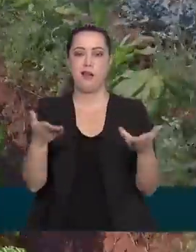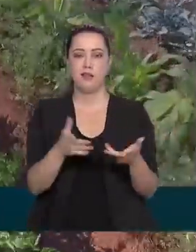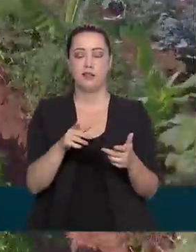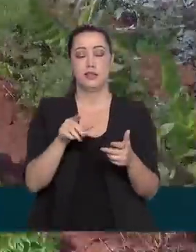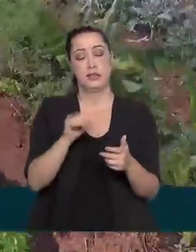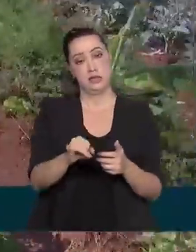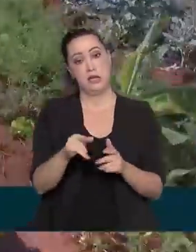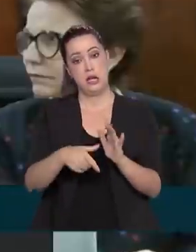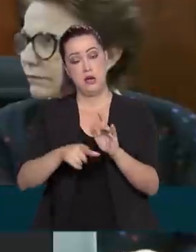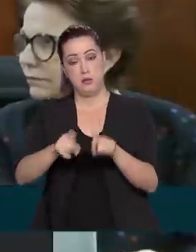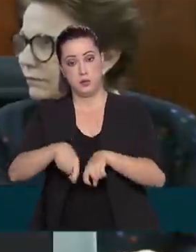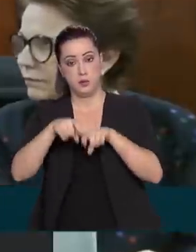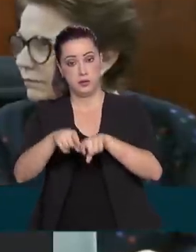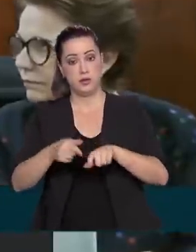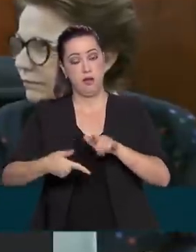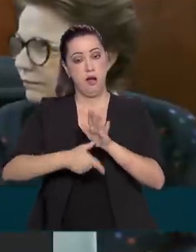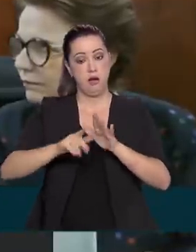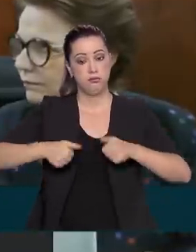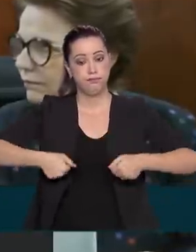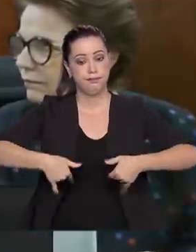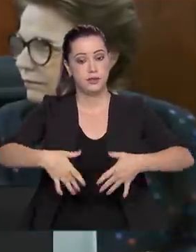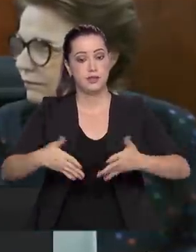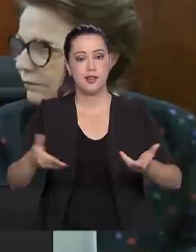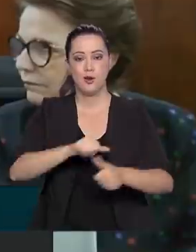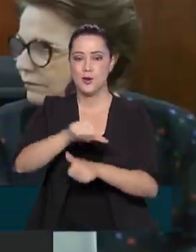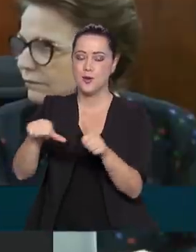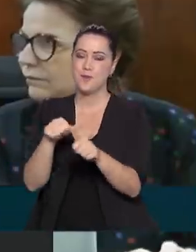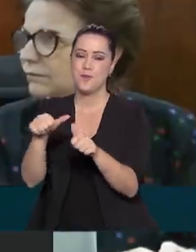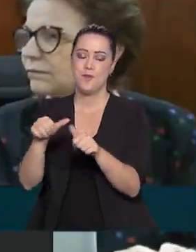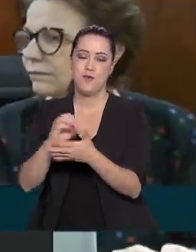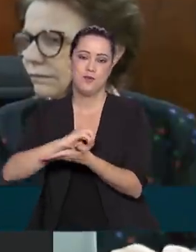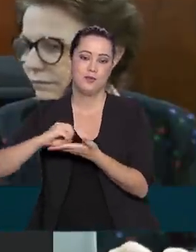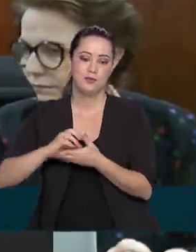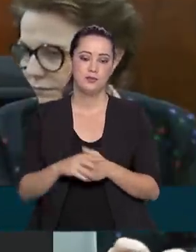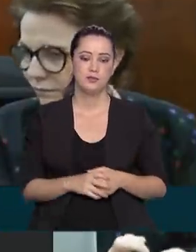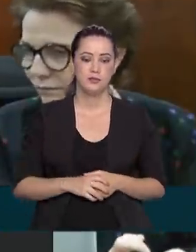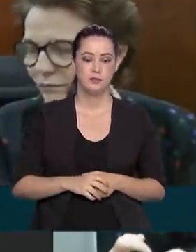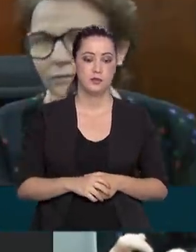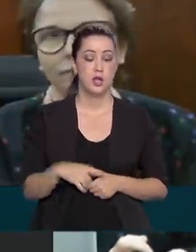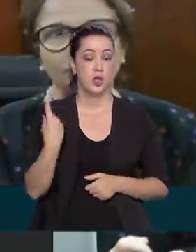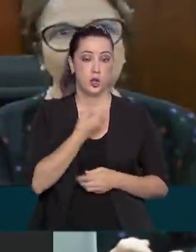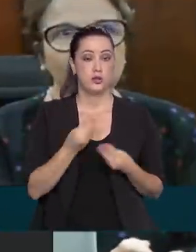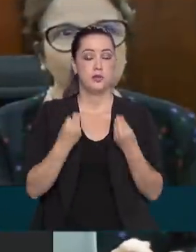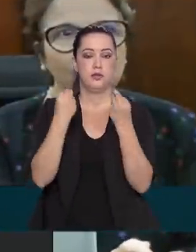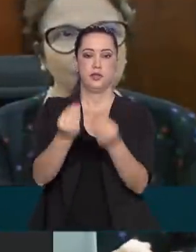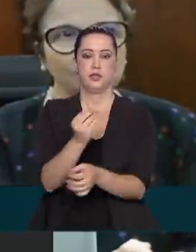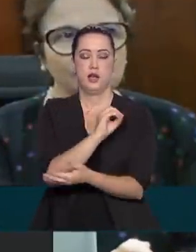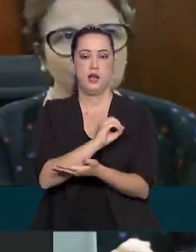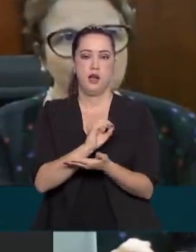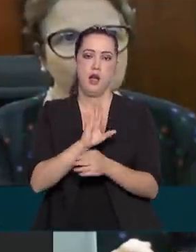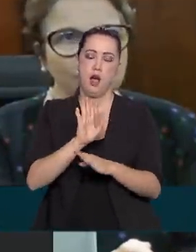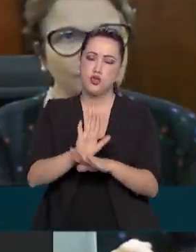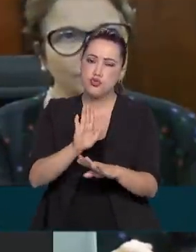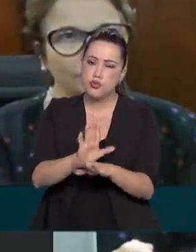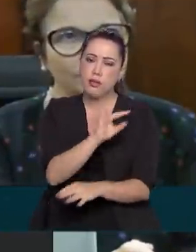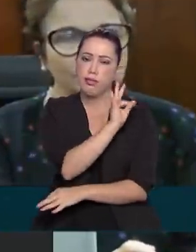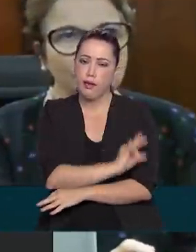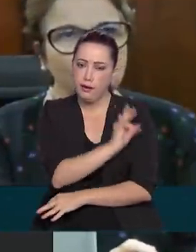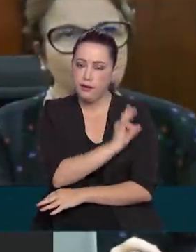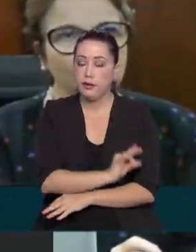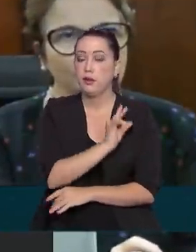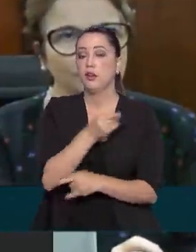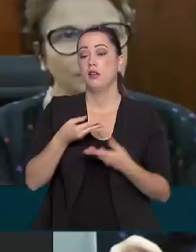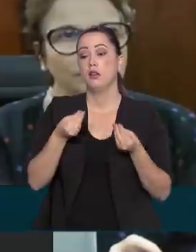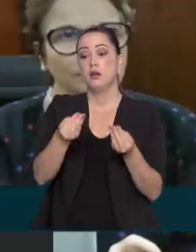forma de produzir. Temos aí a possibilidade também de apoiar mais forte a parte da assistência técnica, que é muito importante para que a gente